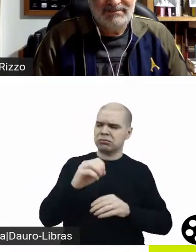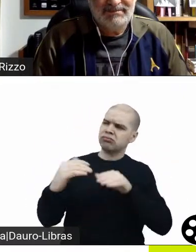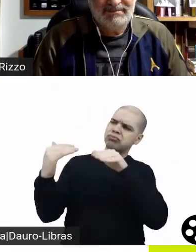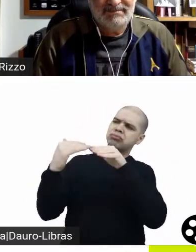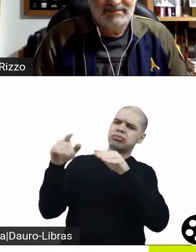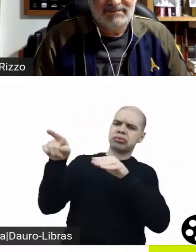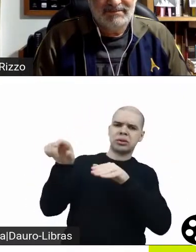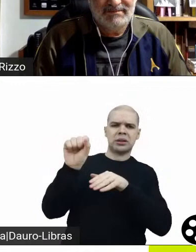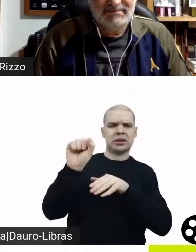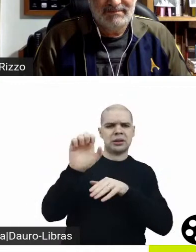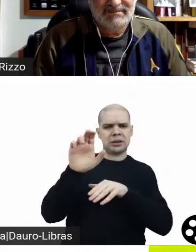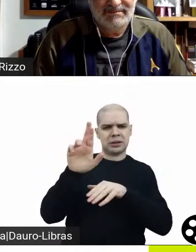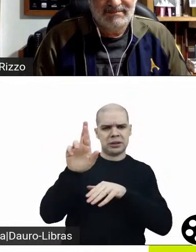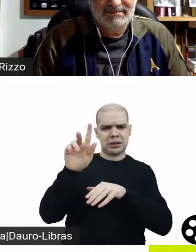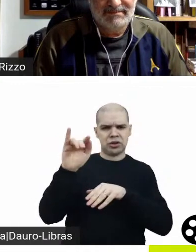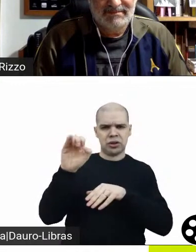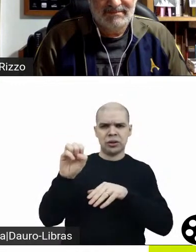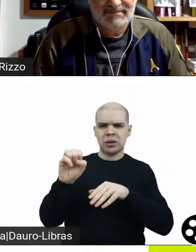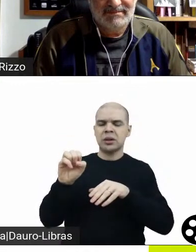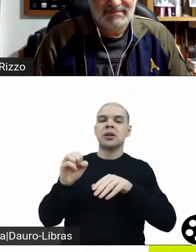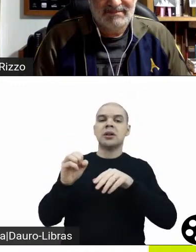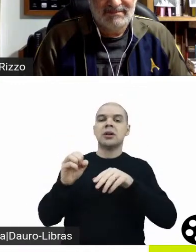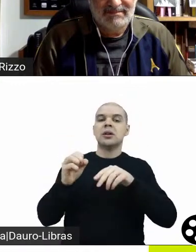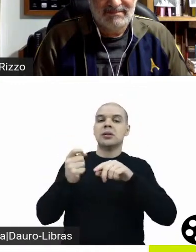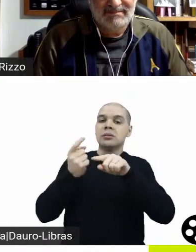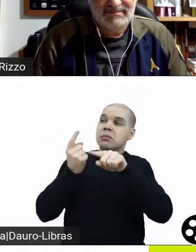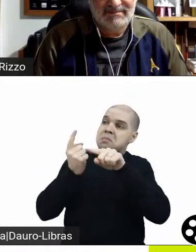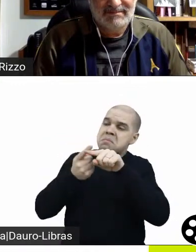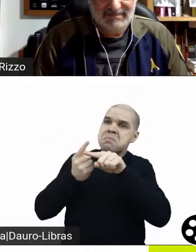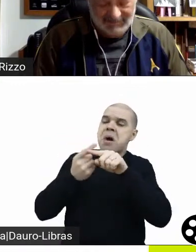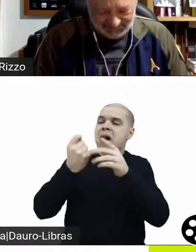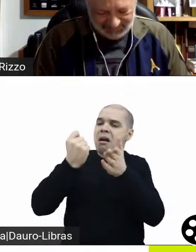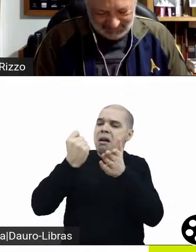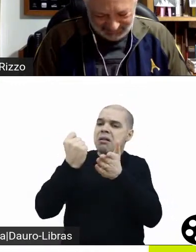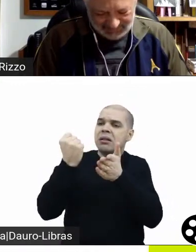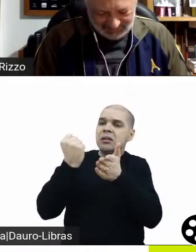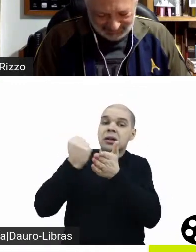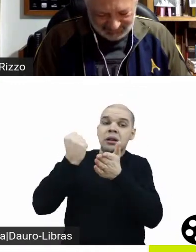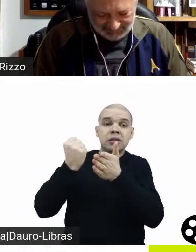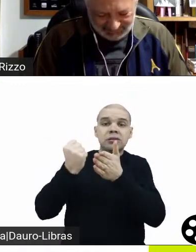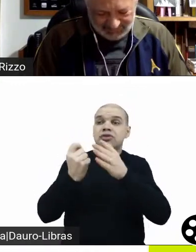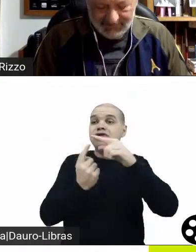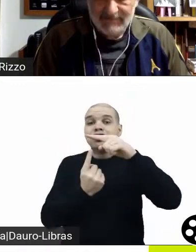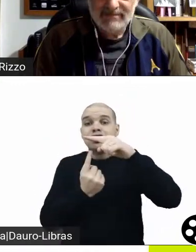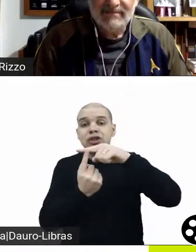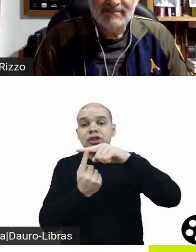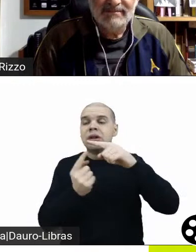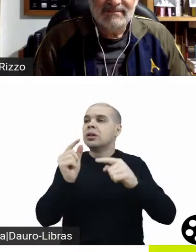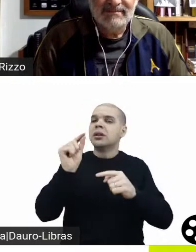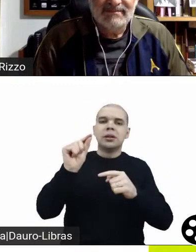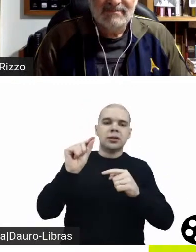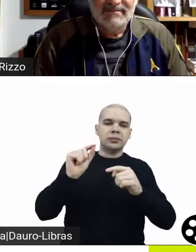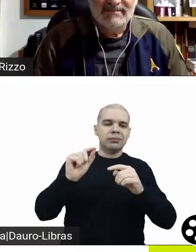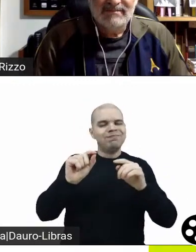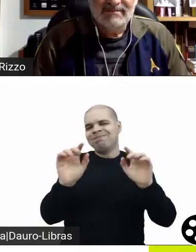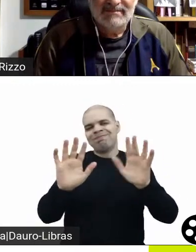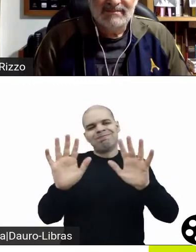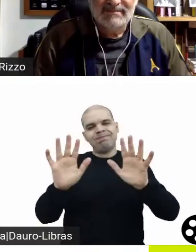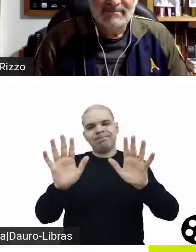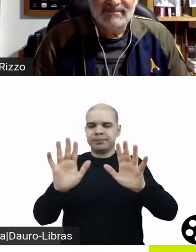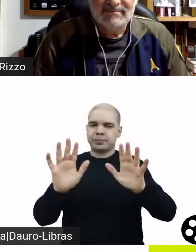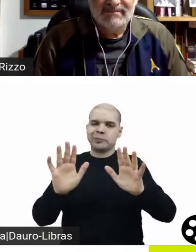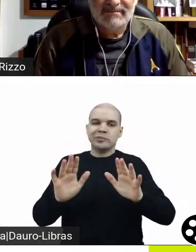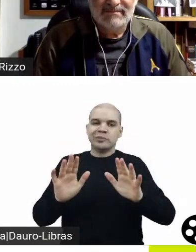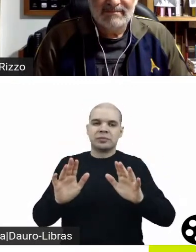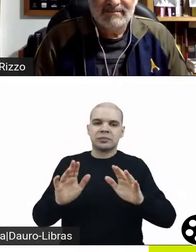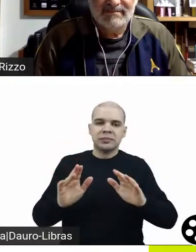largar um pouco essa ideia de classificar a taxonomia dos filmes em gênero depois que a gente passa pelo pós-modernismo. Quando a gente